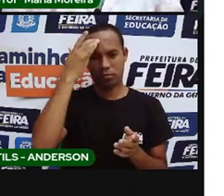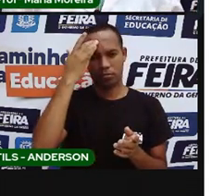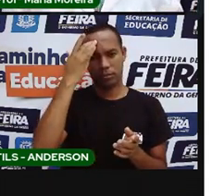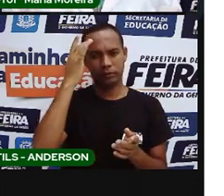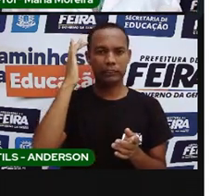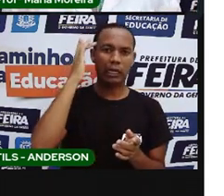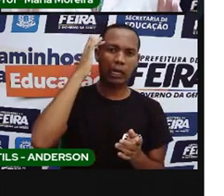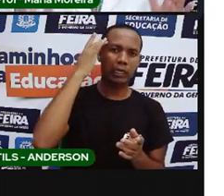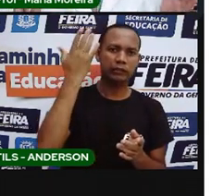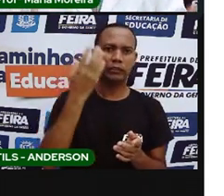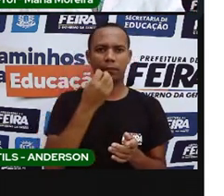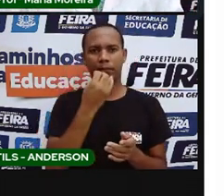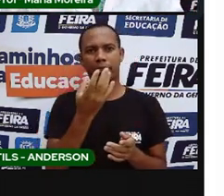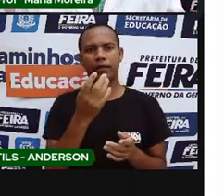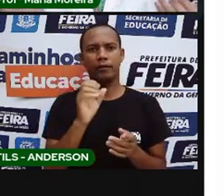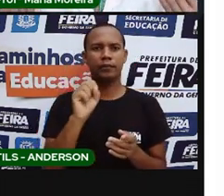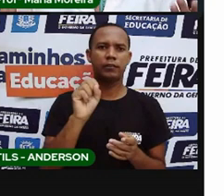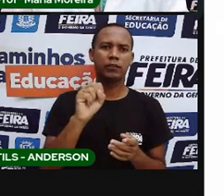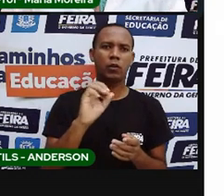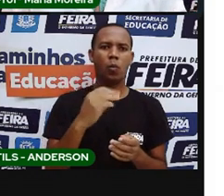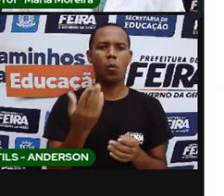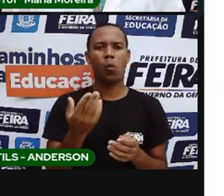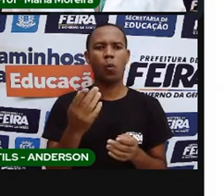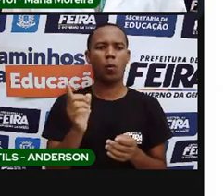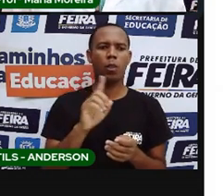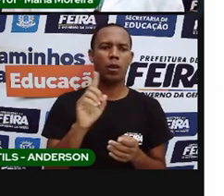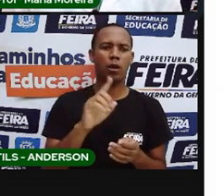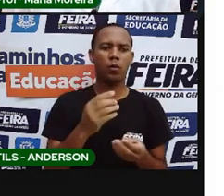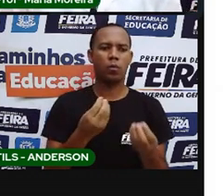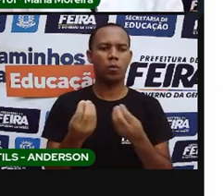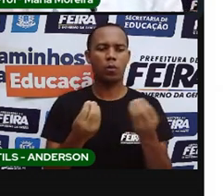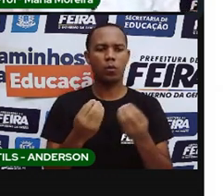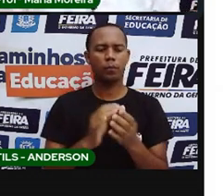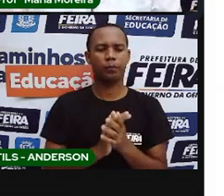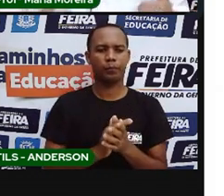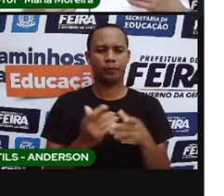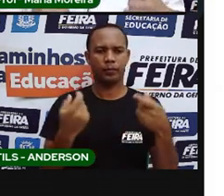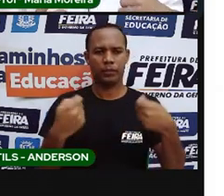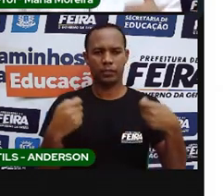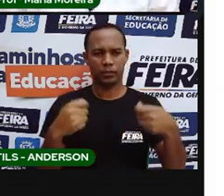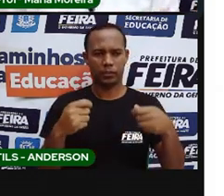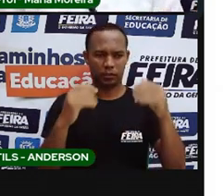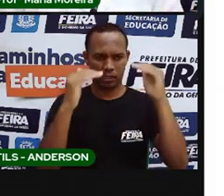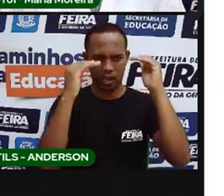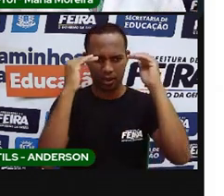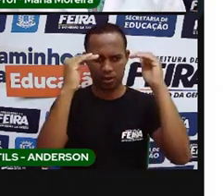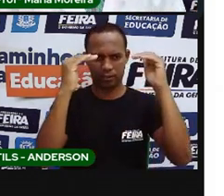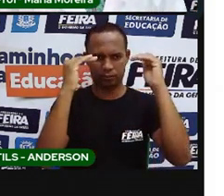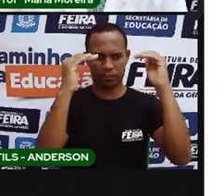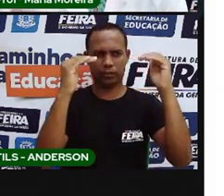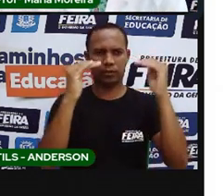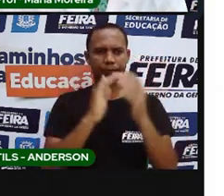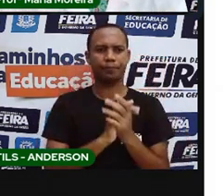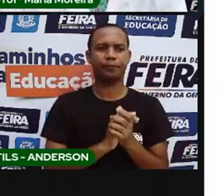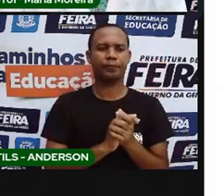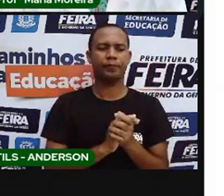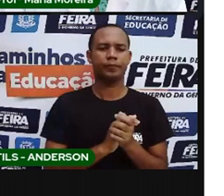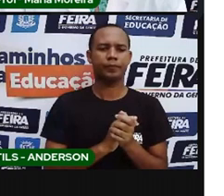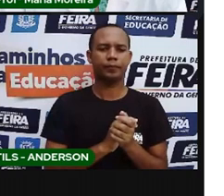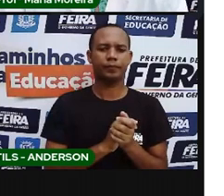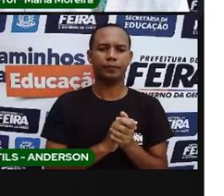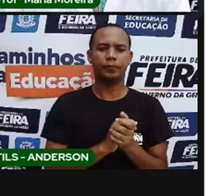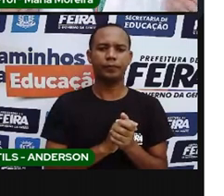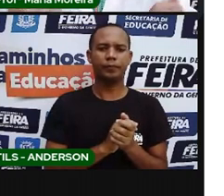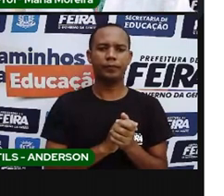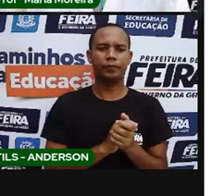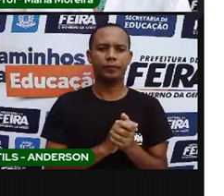No caso dos indígenas, eles têm as crenças das religiões deles e eles precisam o quê? Respeitar. o dever de respeitar. É o direito deles de acreditar o que